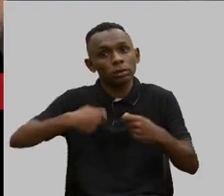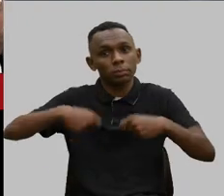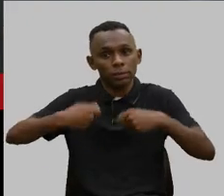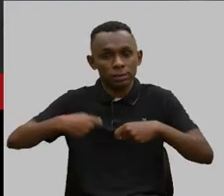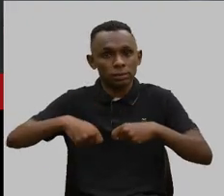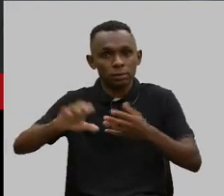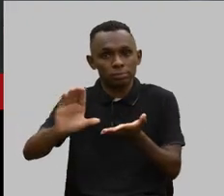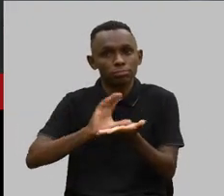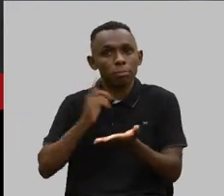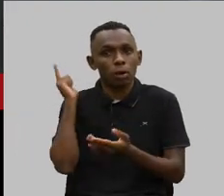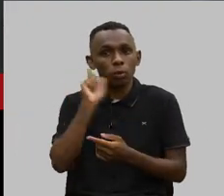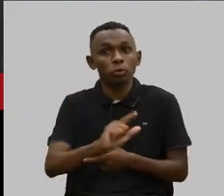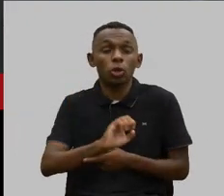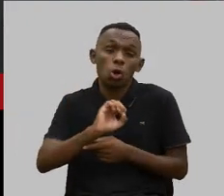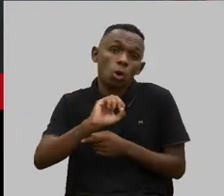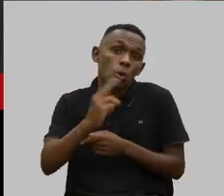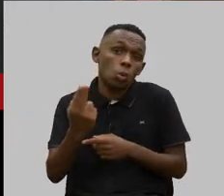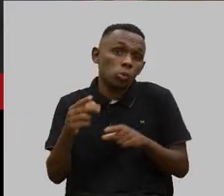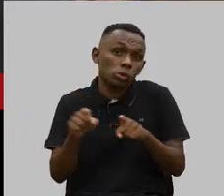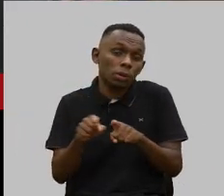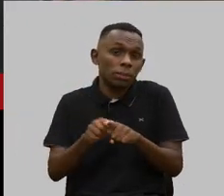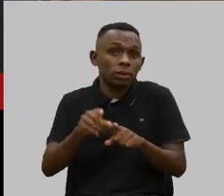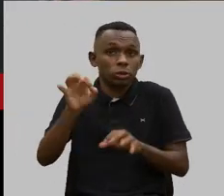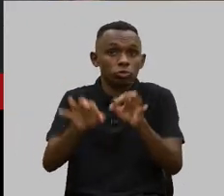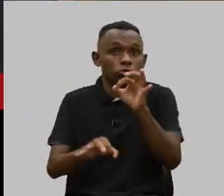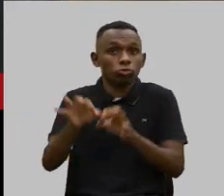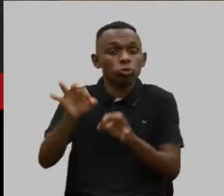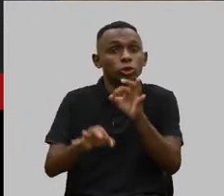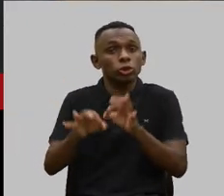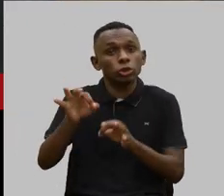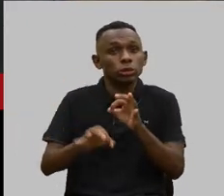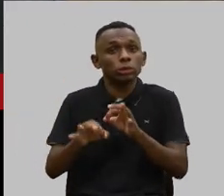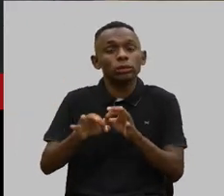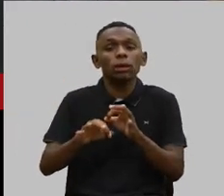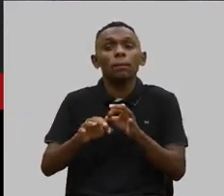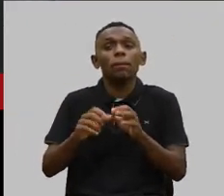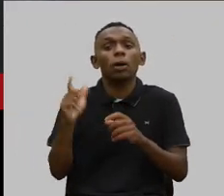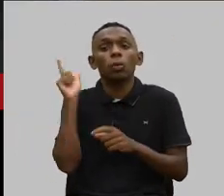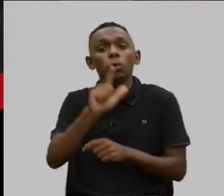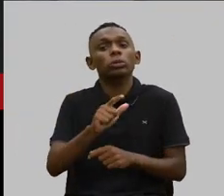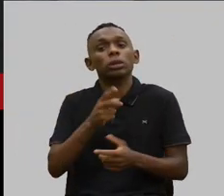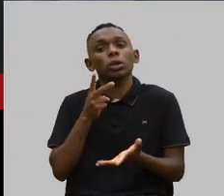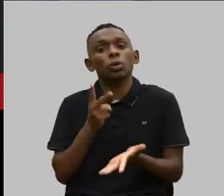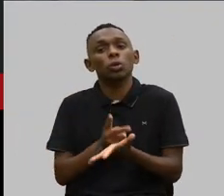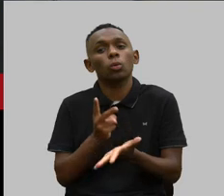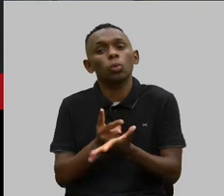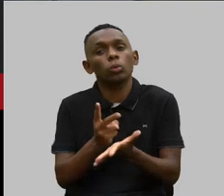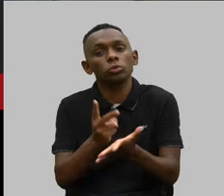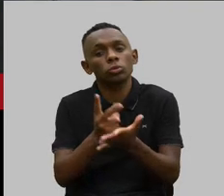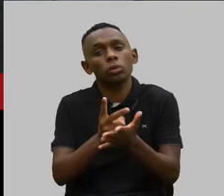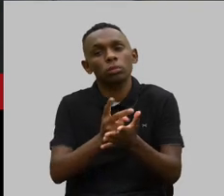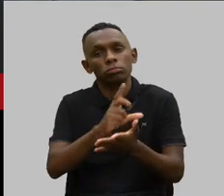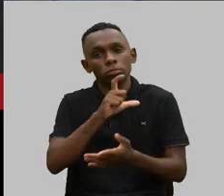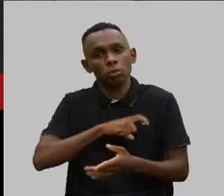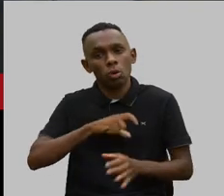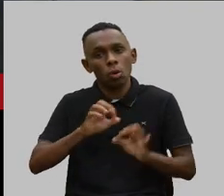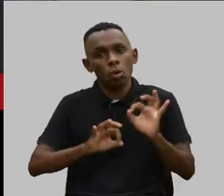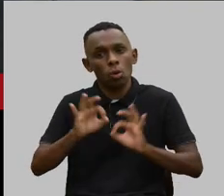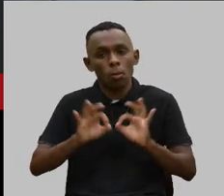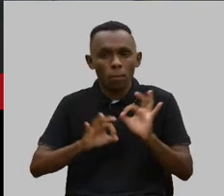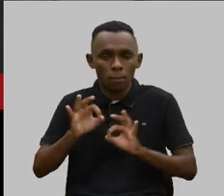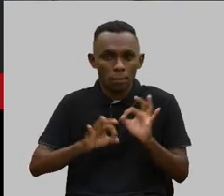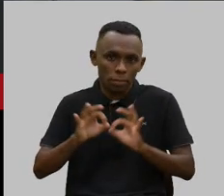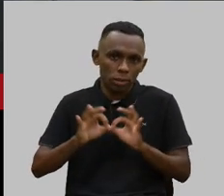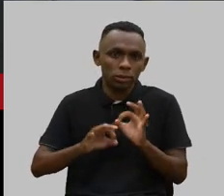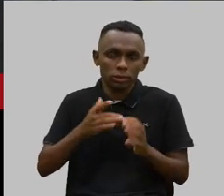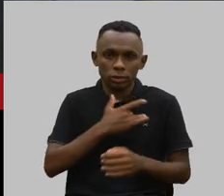ou ele vai ter que simplesmente entrar na justiça para ter a continuidade do seu plano de saúde. Nós tivemos